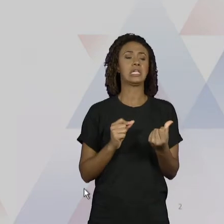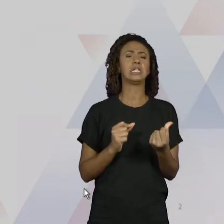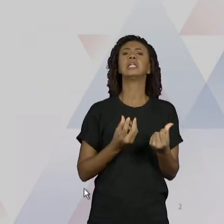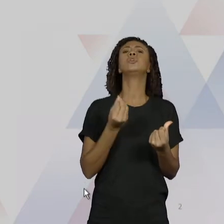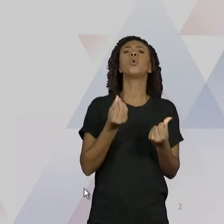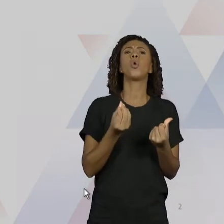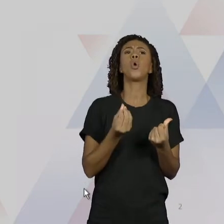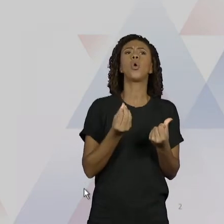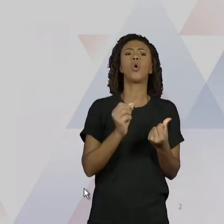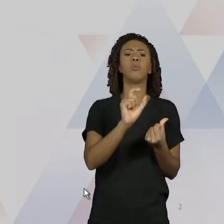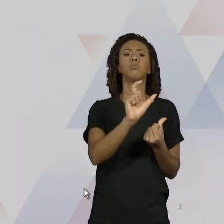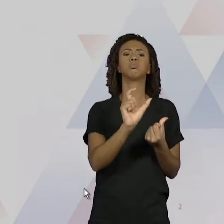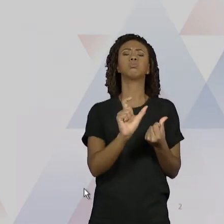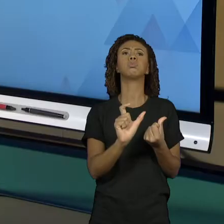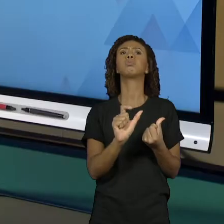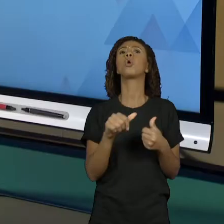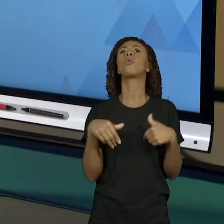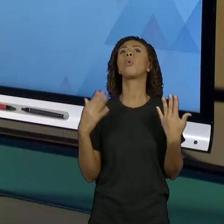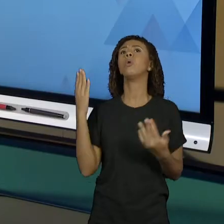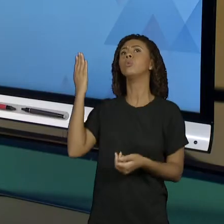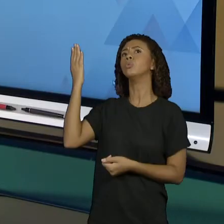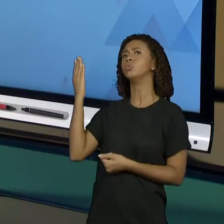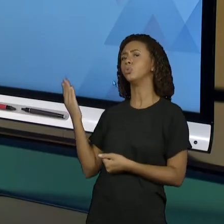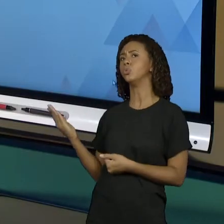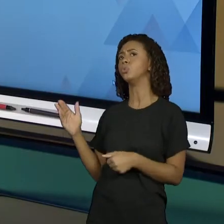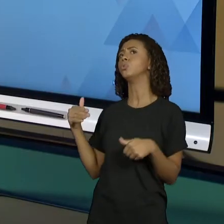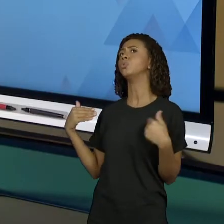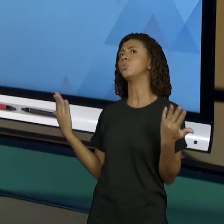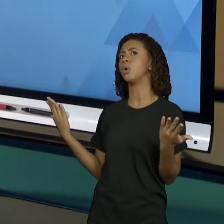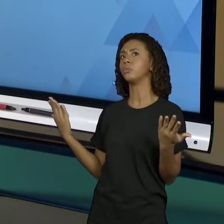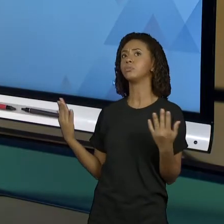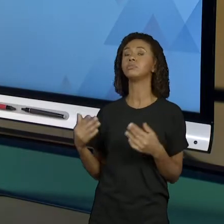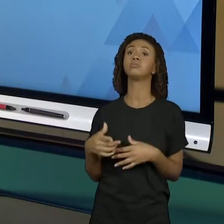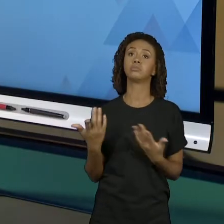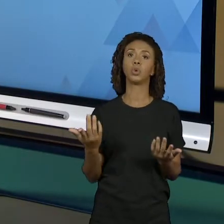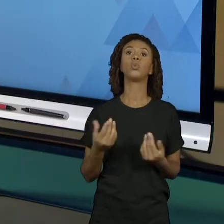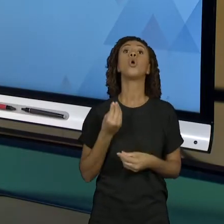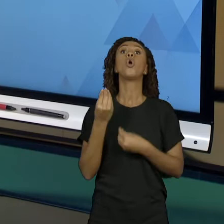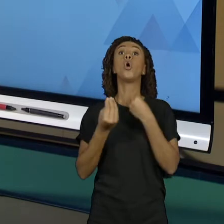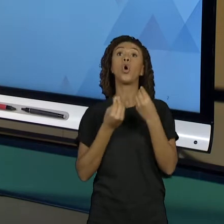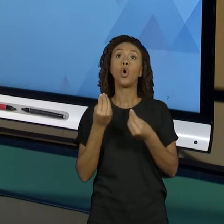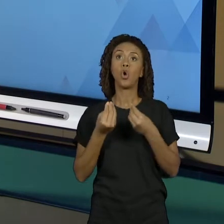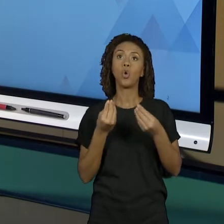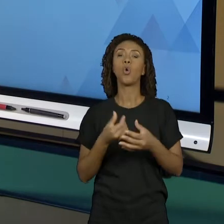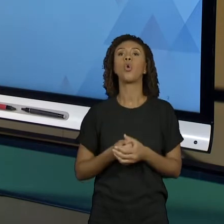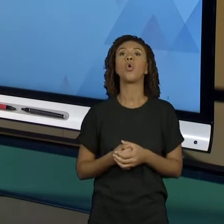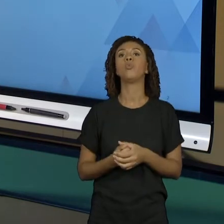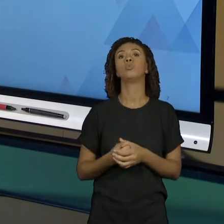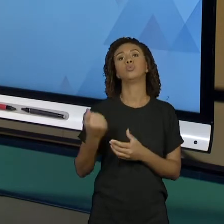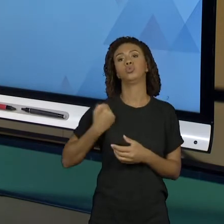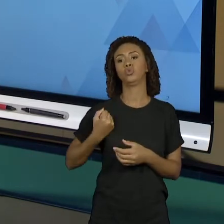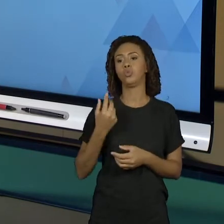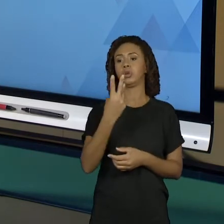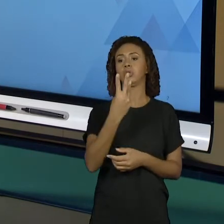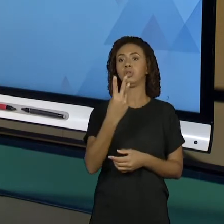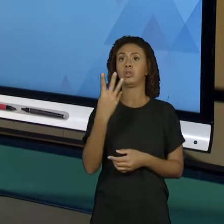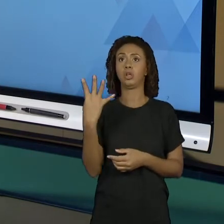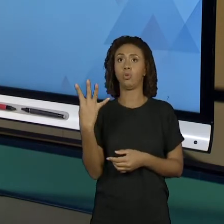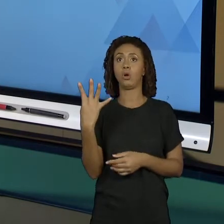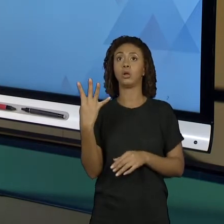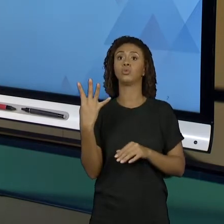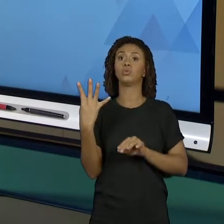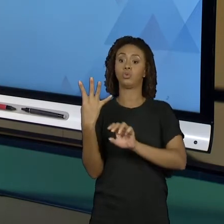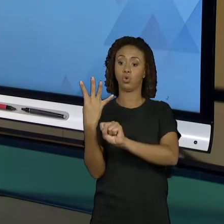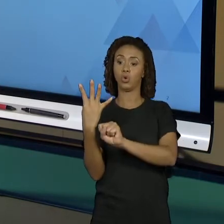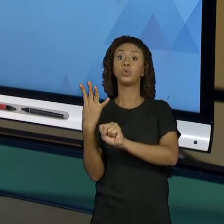qual dessas opções? Então, vamos escrever o 34 da base 8 na base 16. A gente pode ter